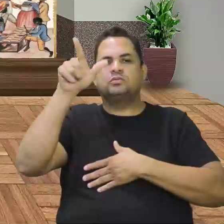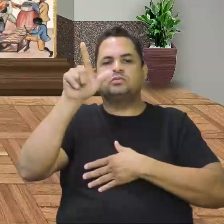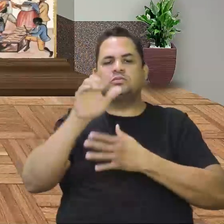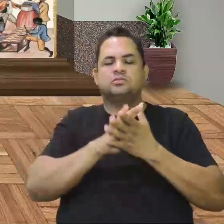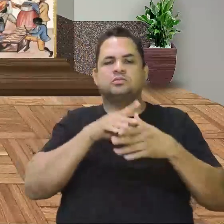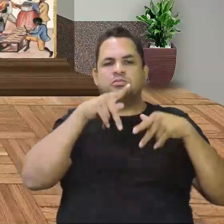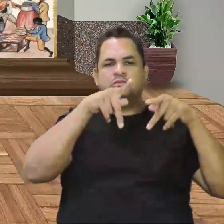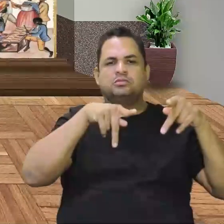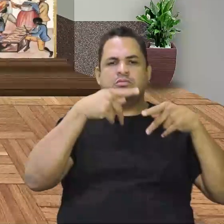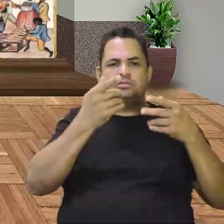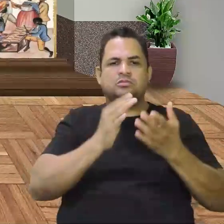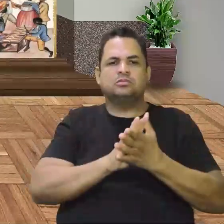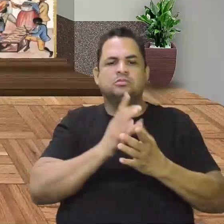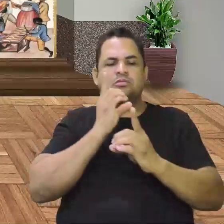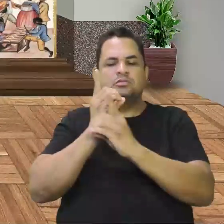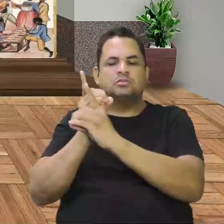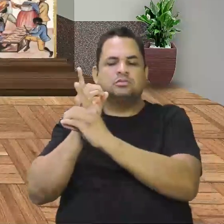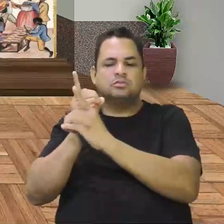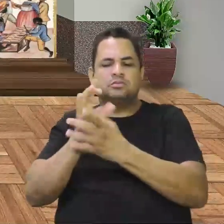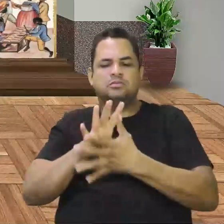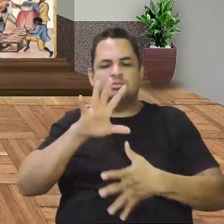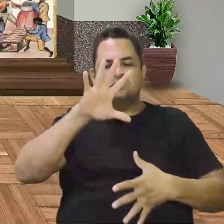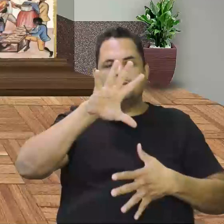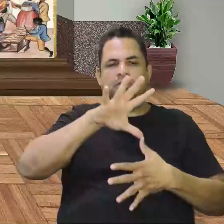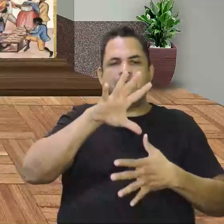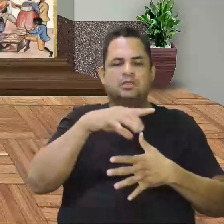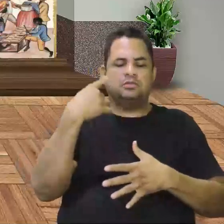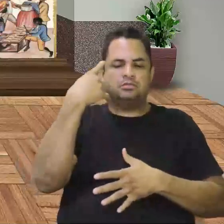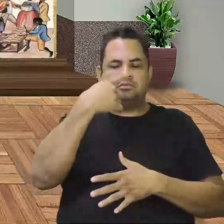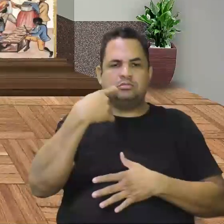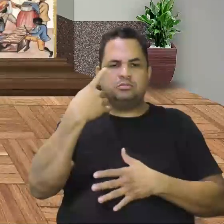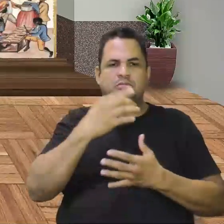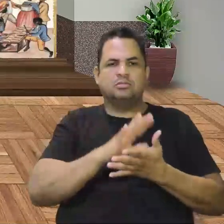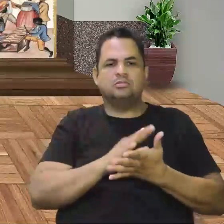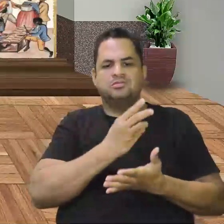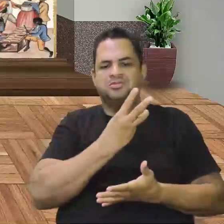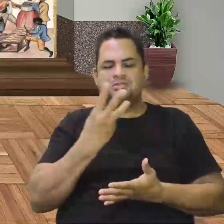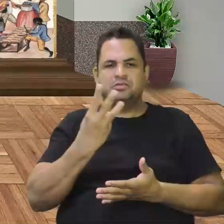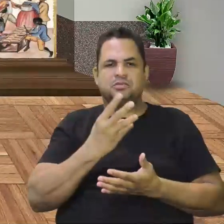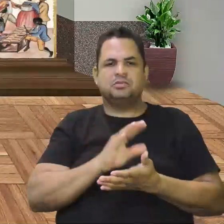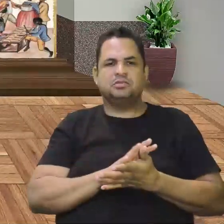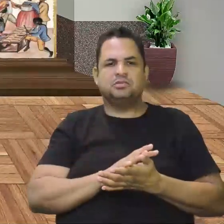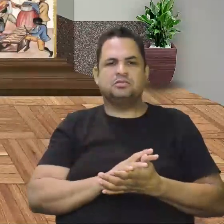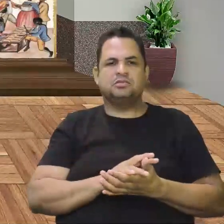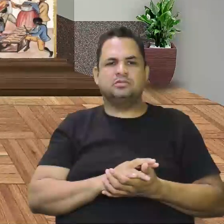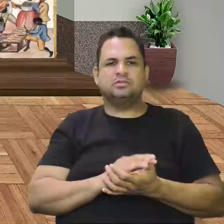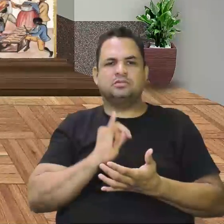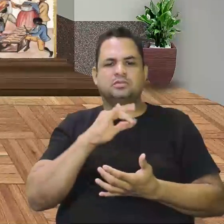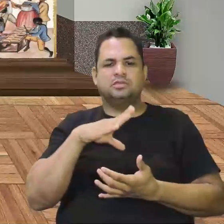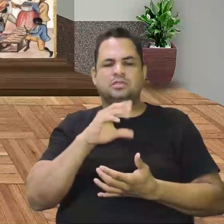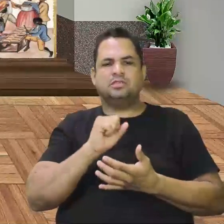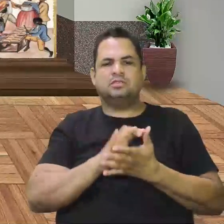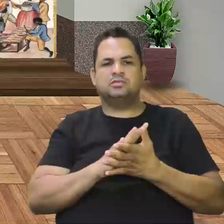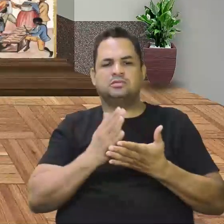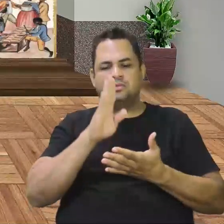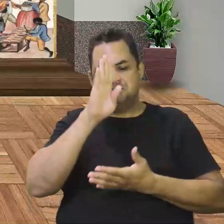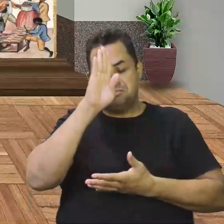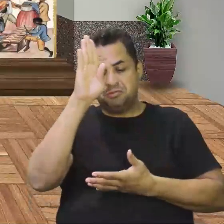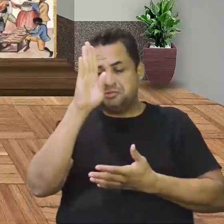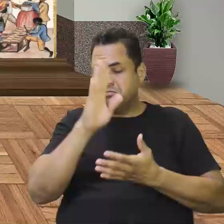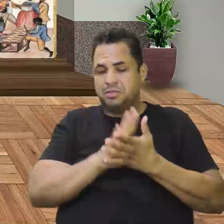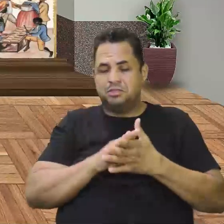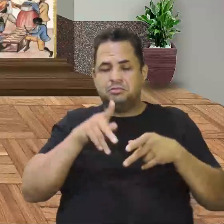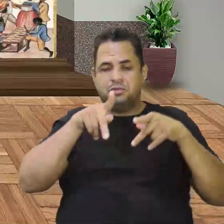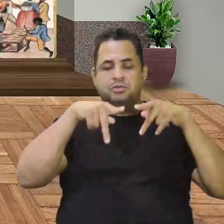povos que vão ser encontrados na América Espanhola. Não são os incas. Eu falo inca, mas é asteca porque são os principais povos.